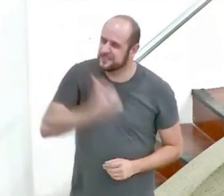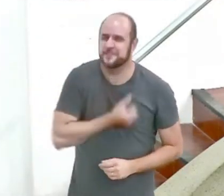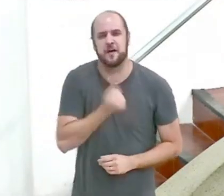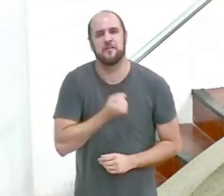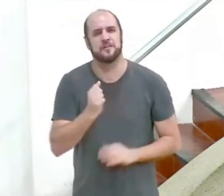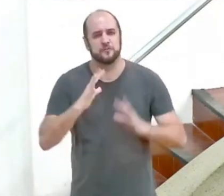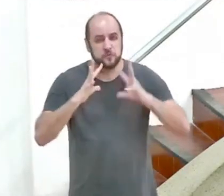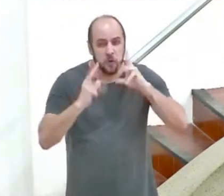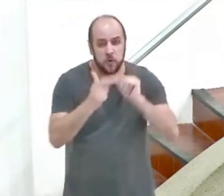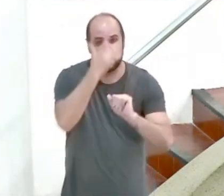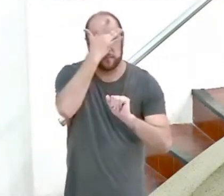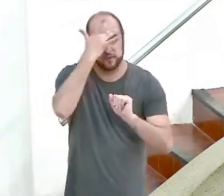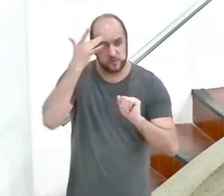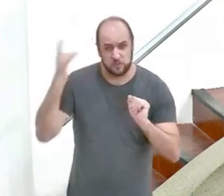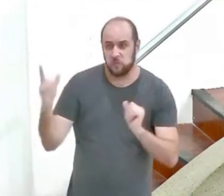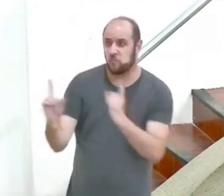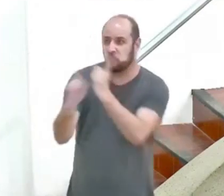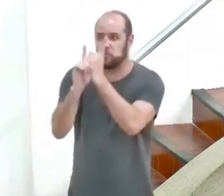todo aquele que o busca